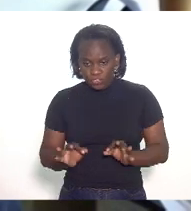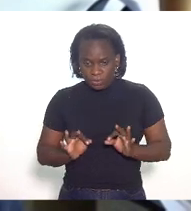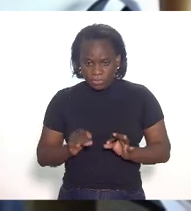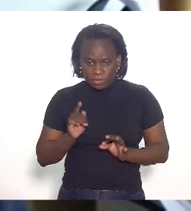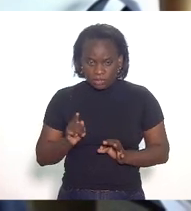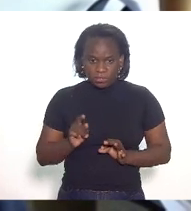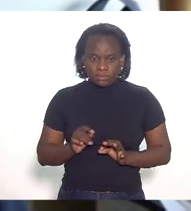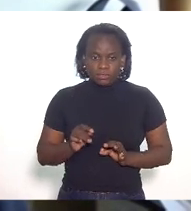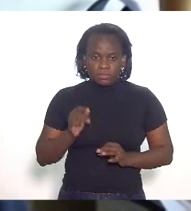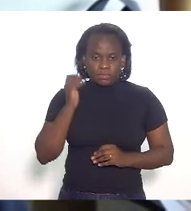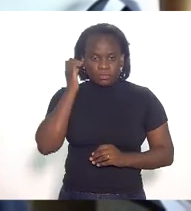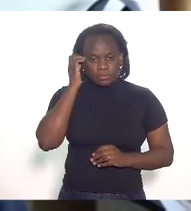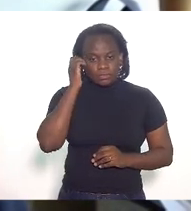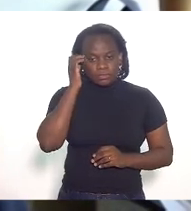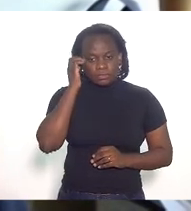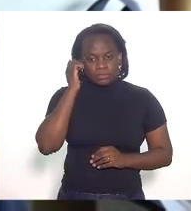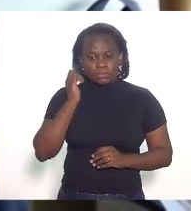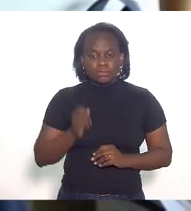isso